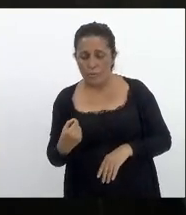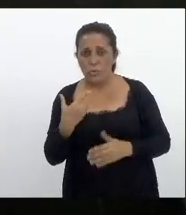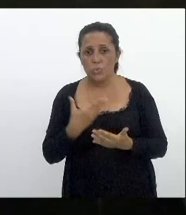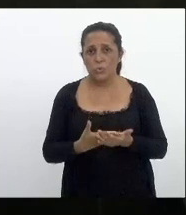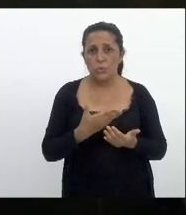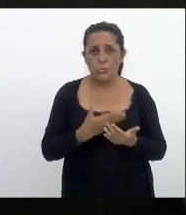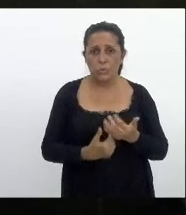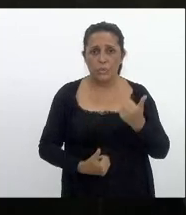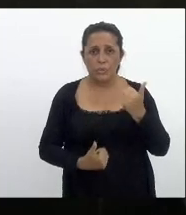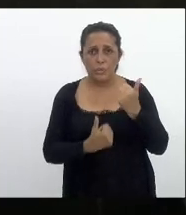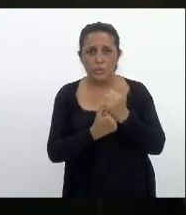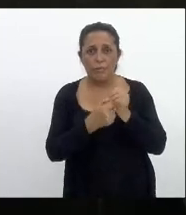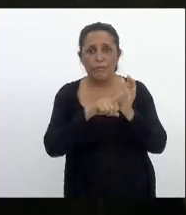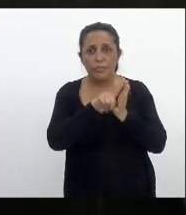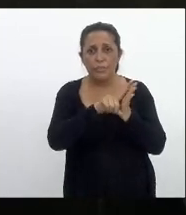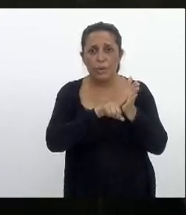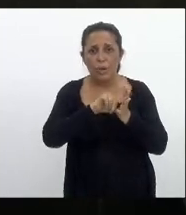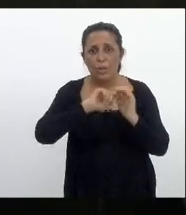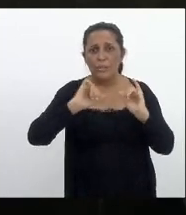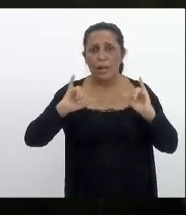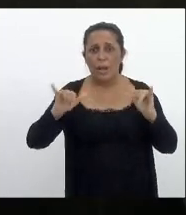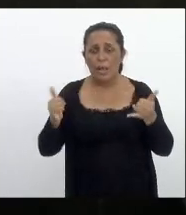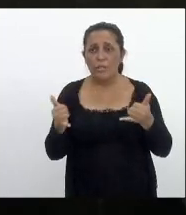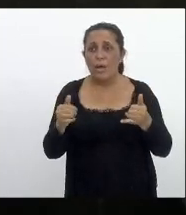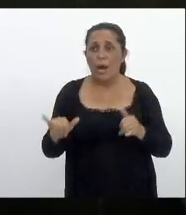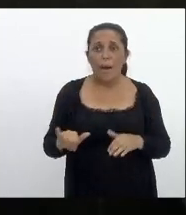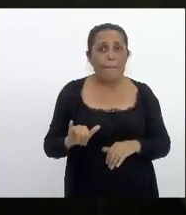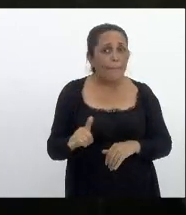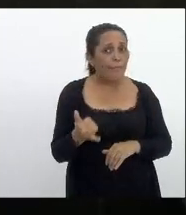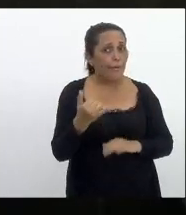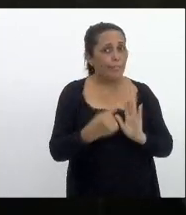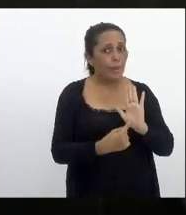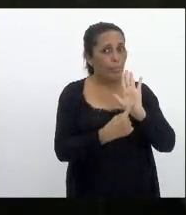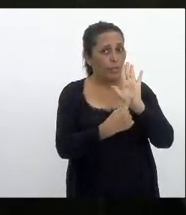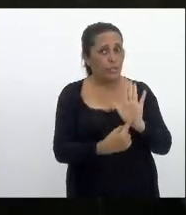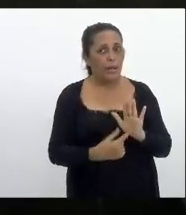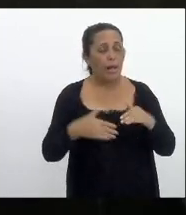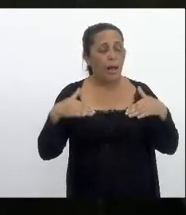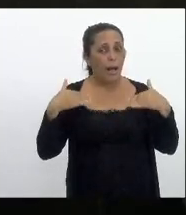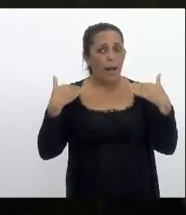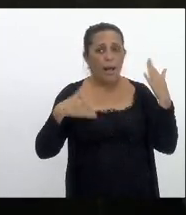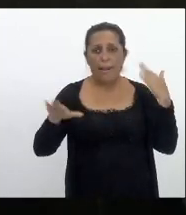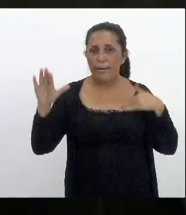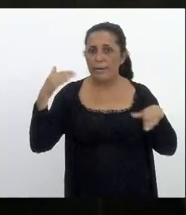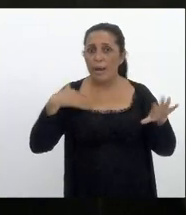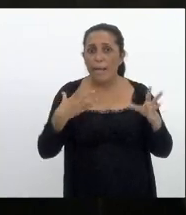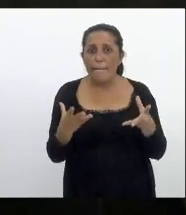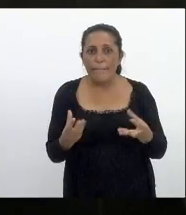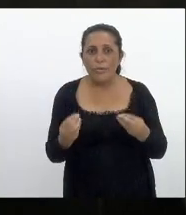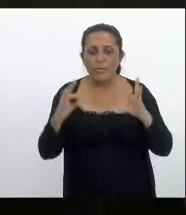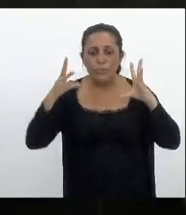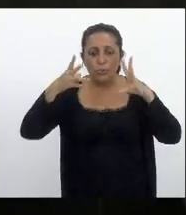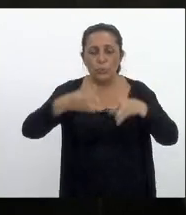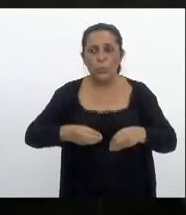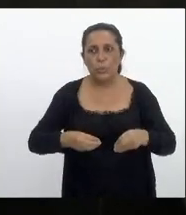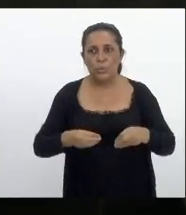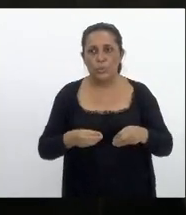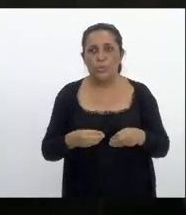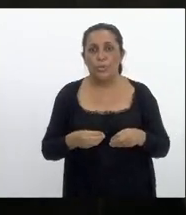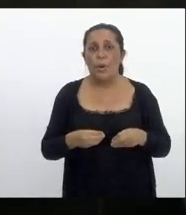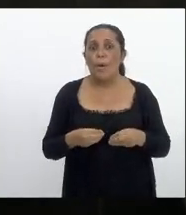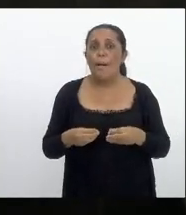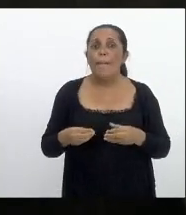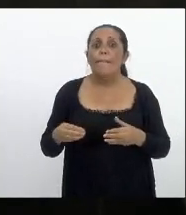nossa assessoria fiscal aqui da LERJ e aproveito para manifestar a alegria de muitos de nós aqui eu tenho certeza que de todos e todas com a